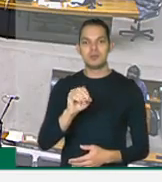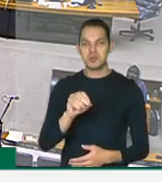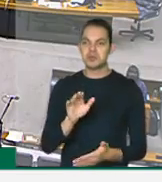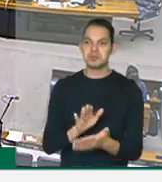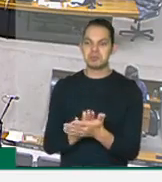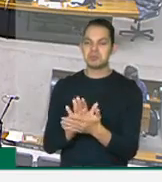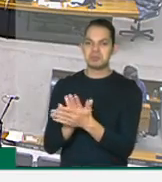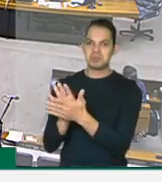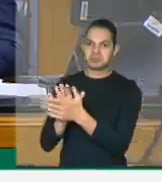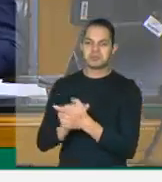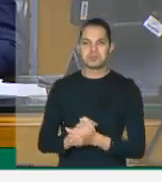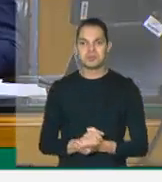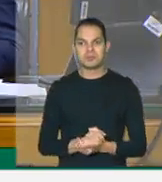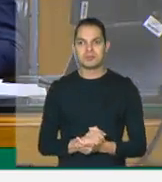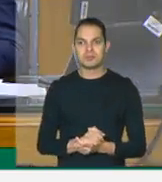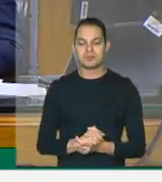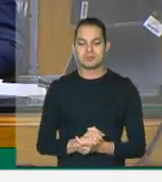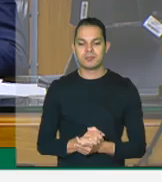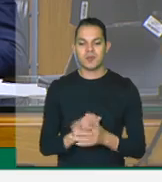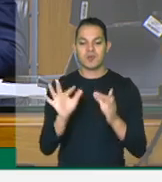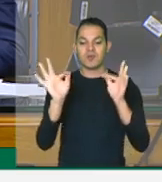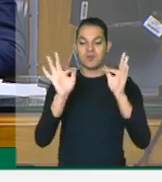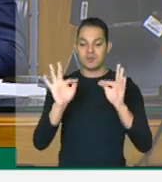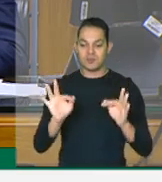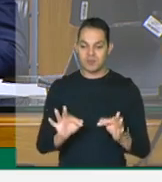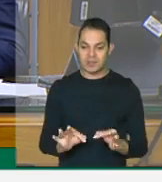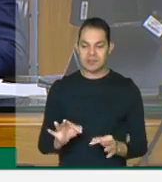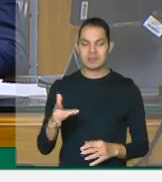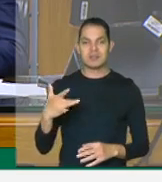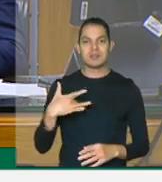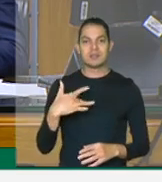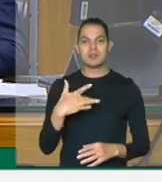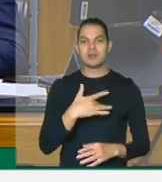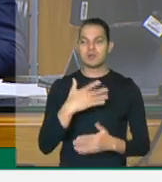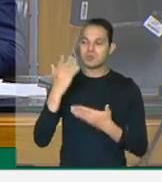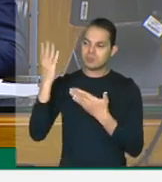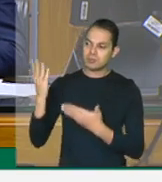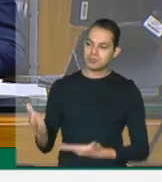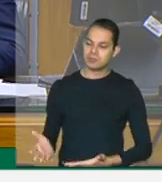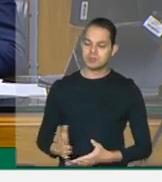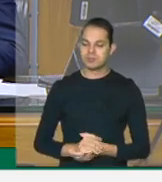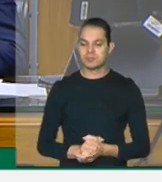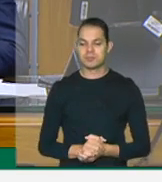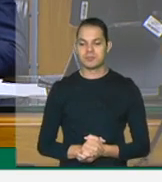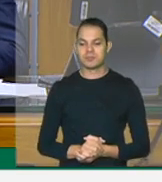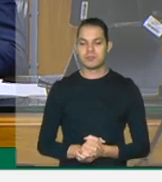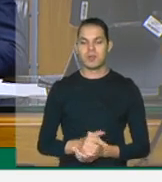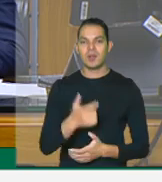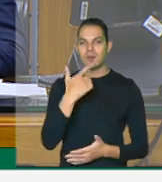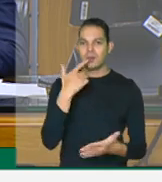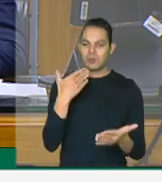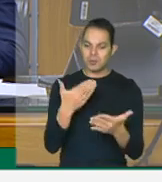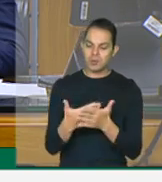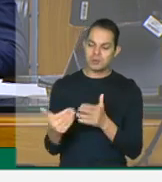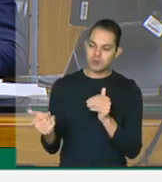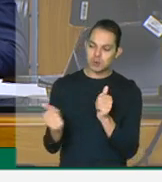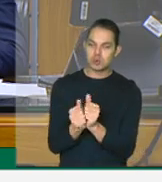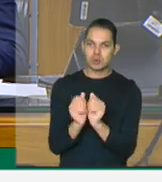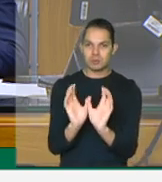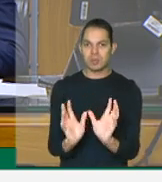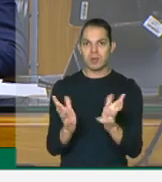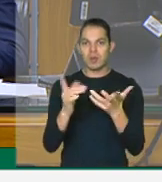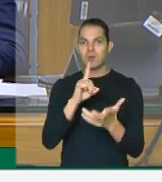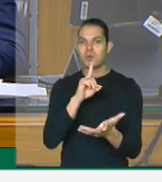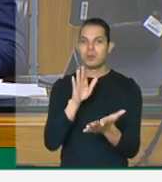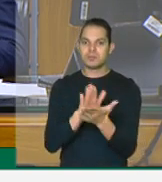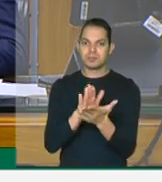parabéns. Muita felicidade, muita saúde, e que em breve estejamos juntos para comemorar o seu